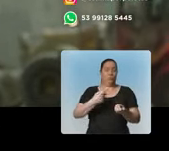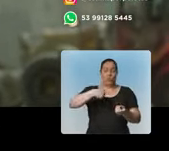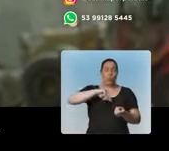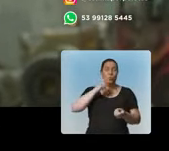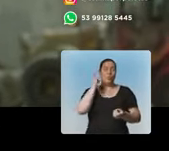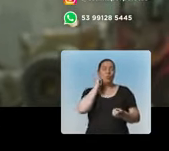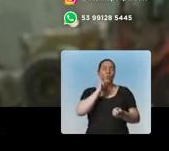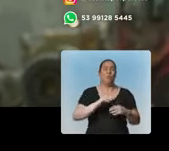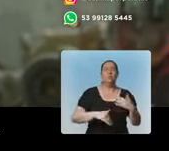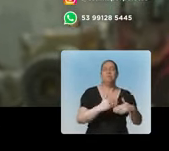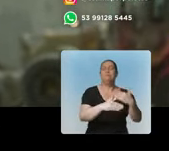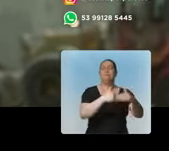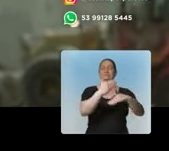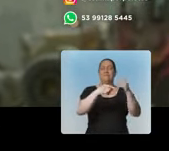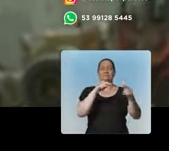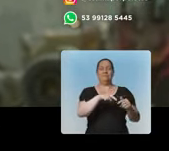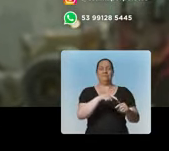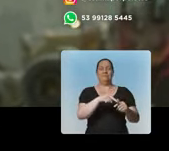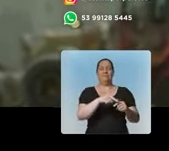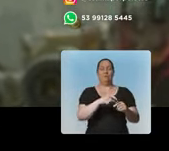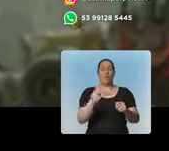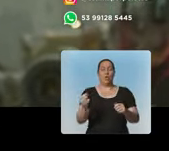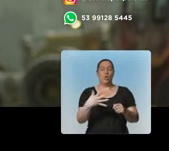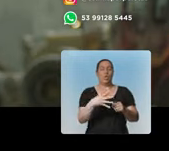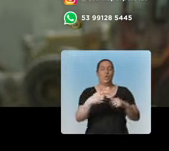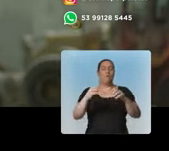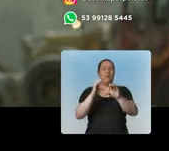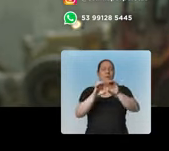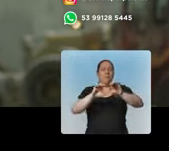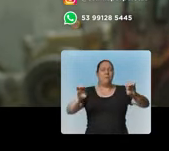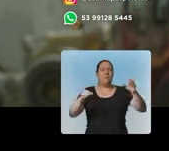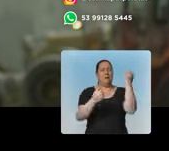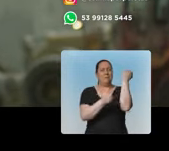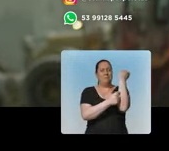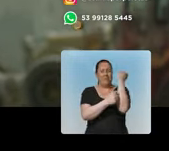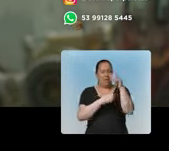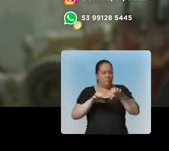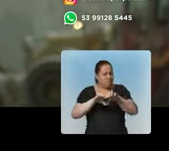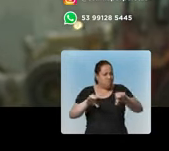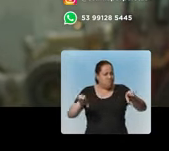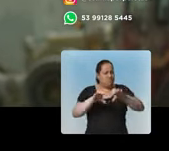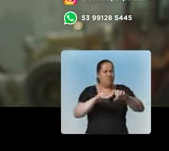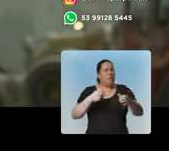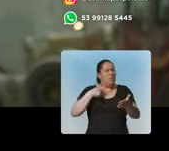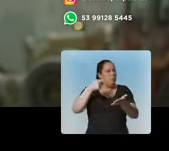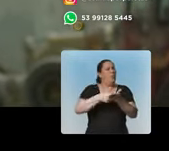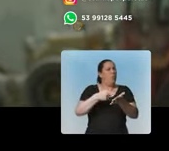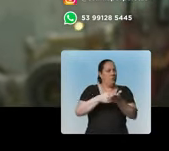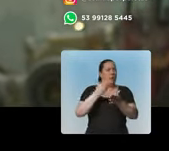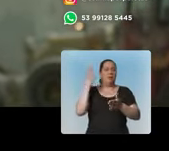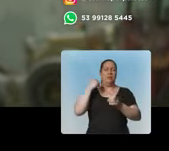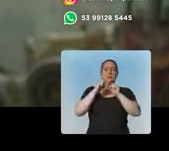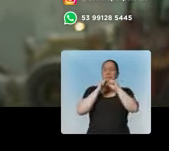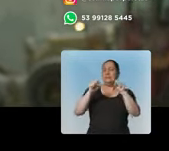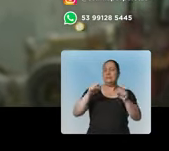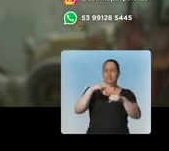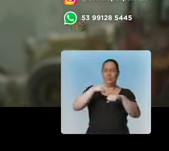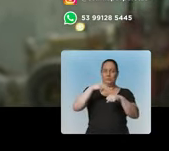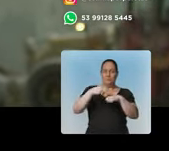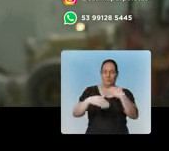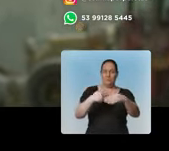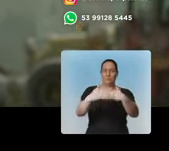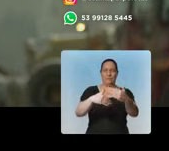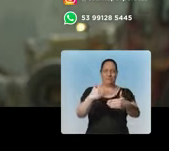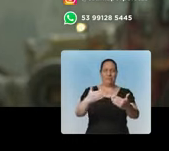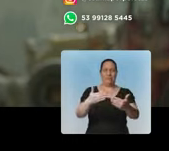conseguimos reativar esse importante instrumento com a vinda das novas operações de madeira para cá. Lutei muito para isso quando fui secretário